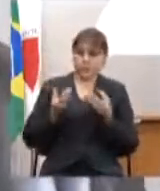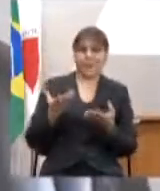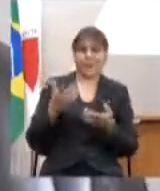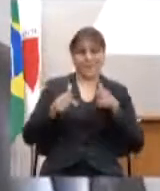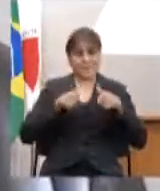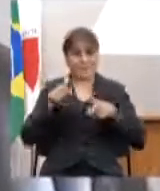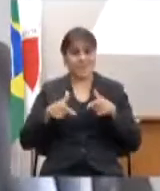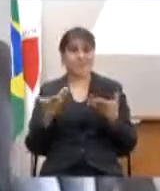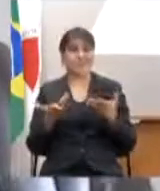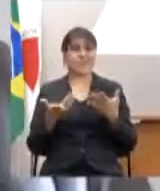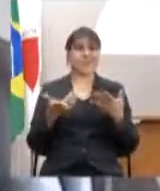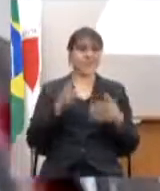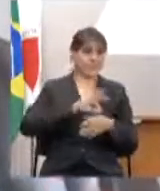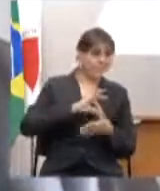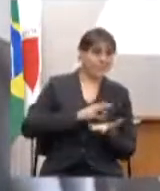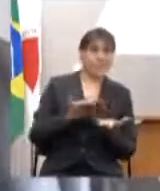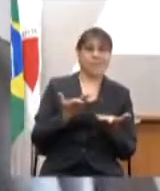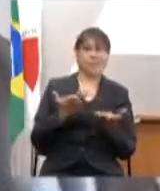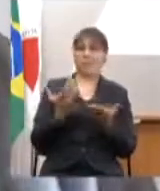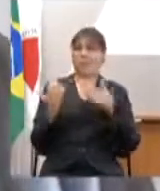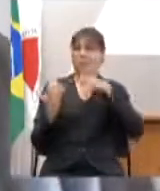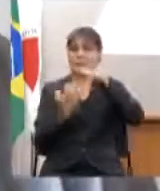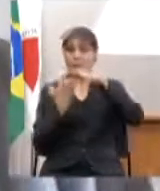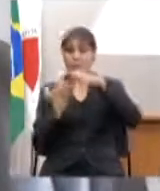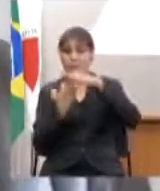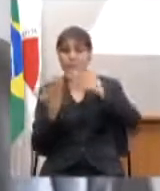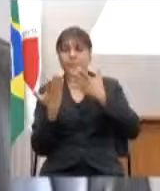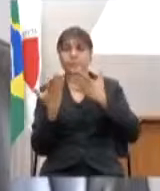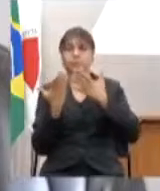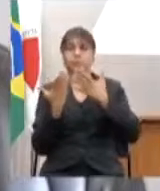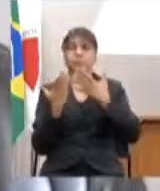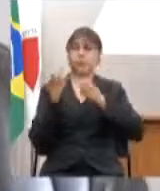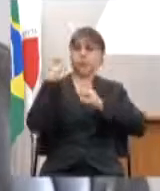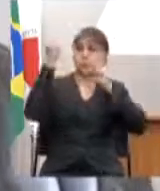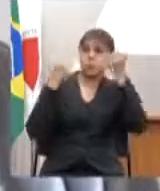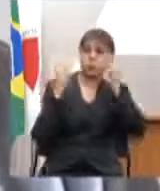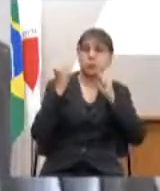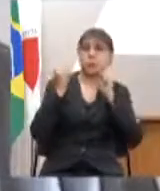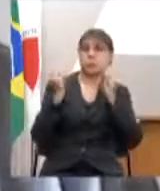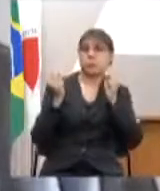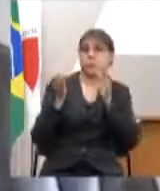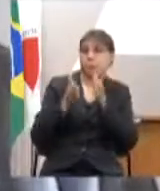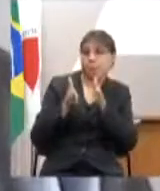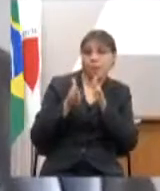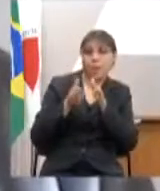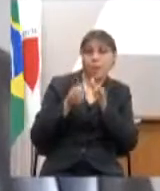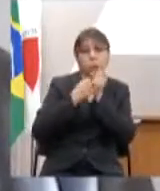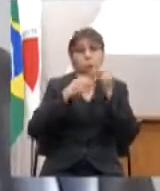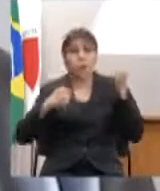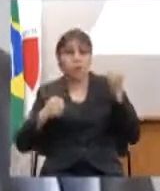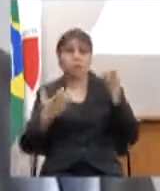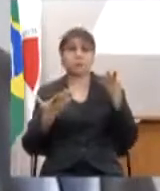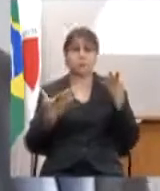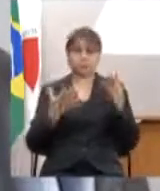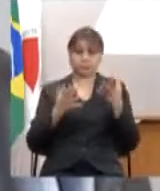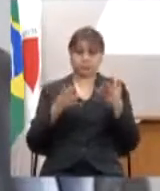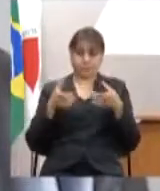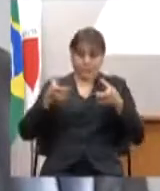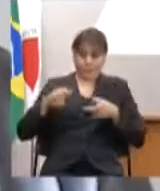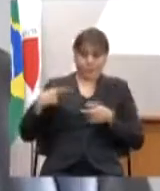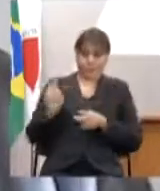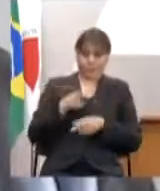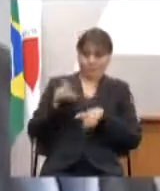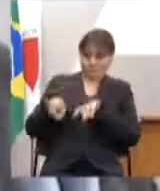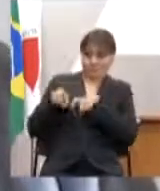renda para as grandes indústrias pequenas médias indústrias aqui para a nossa região onde a agricultura